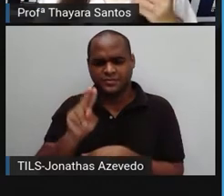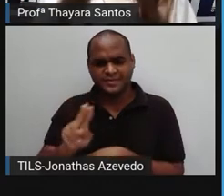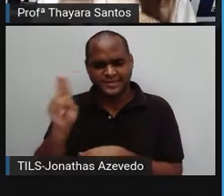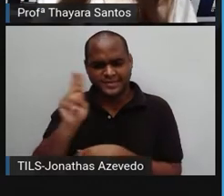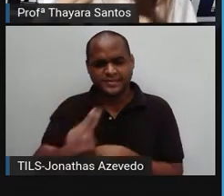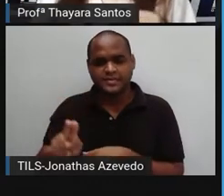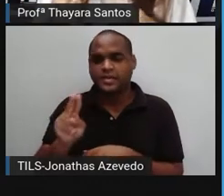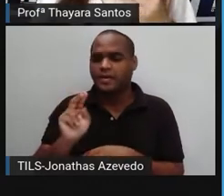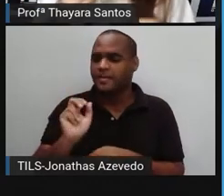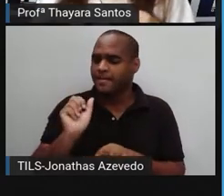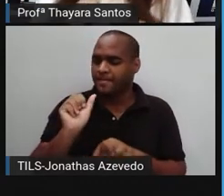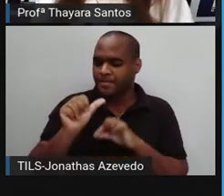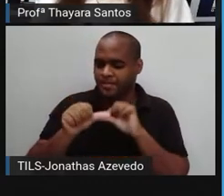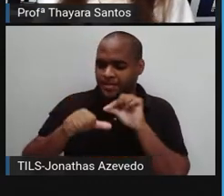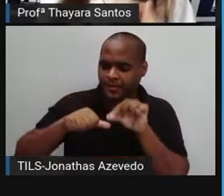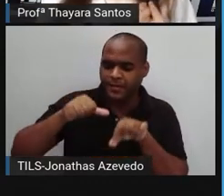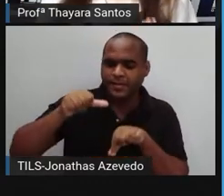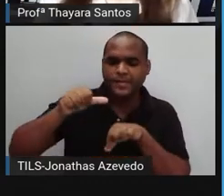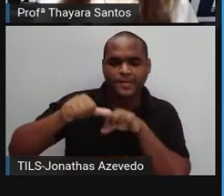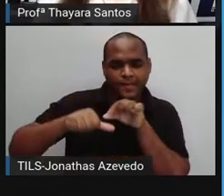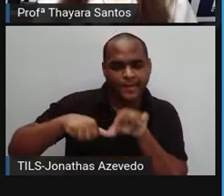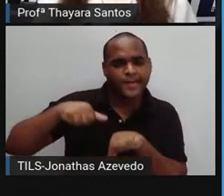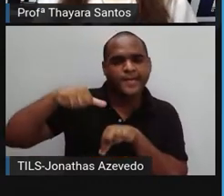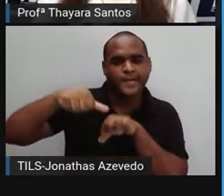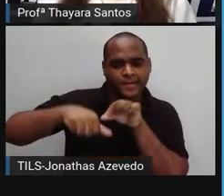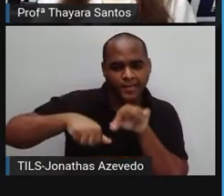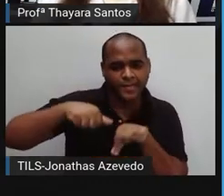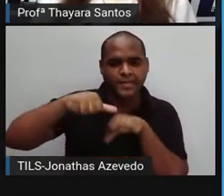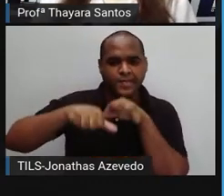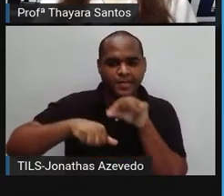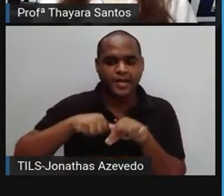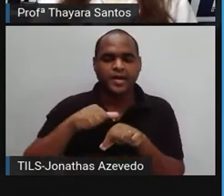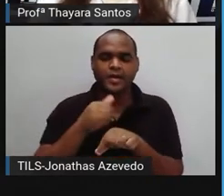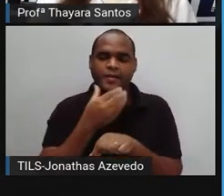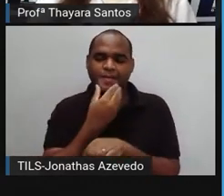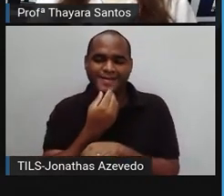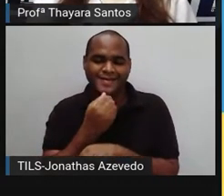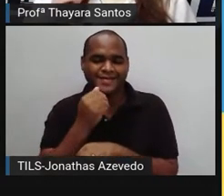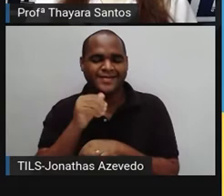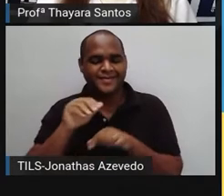Ele precisa passar por um tratamento ali manual, realizado pelo ser humano.